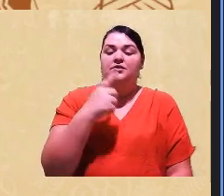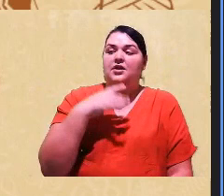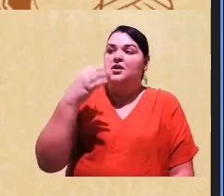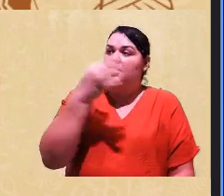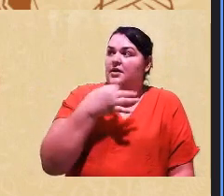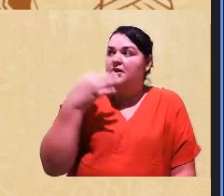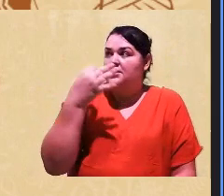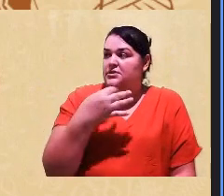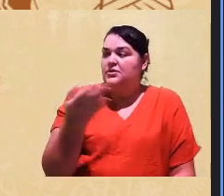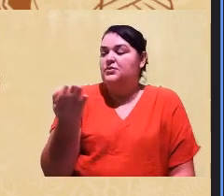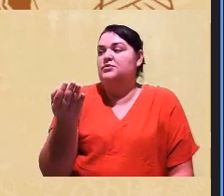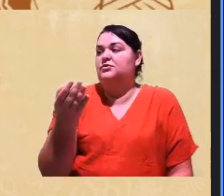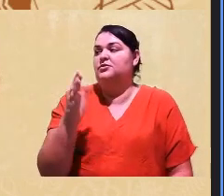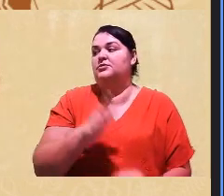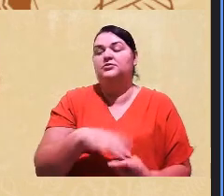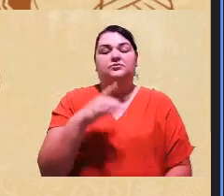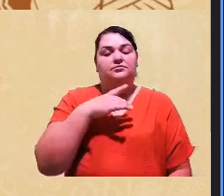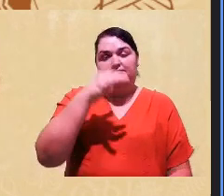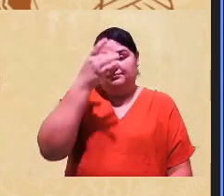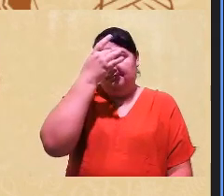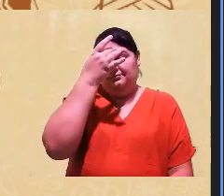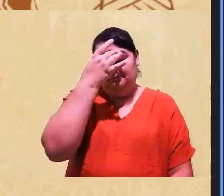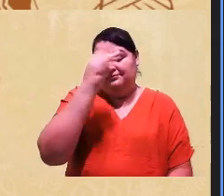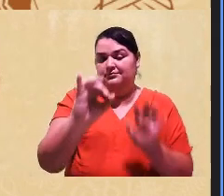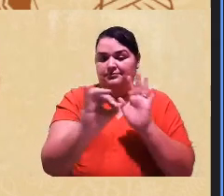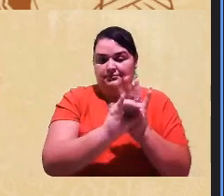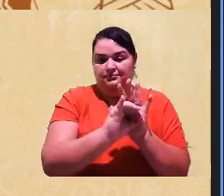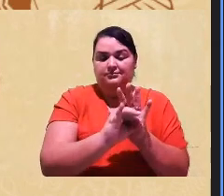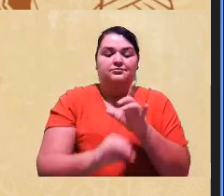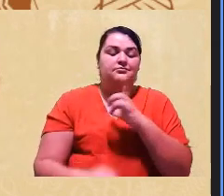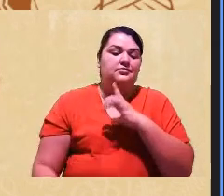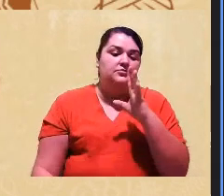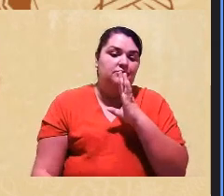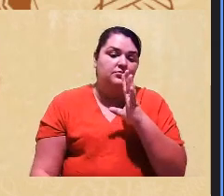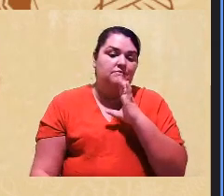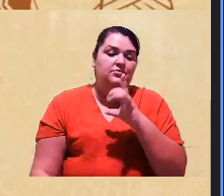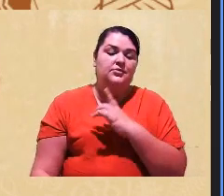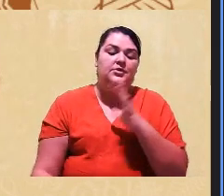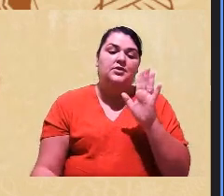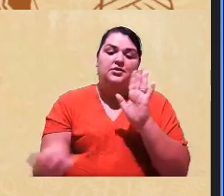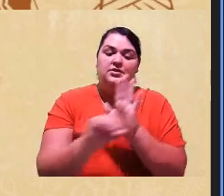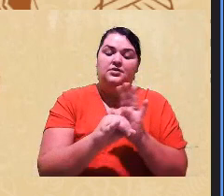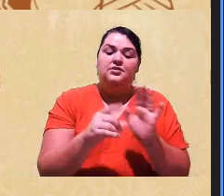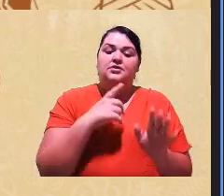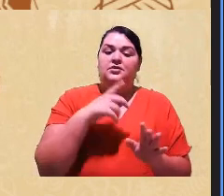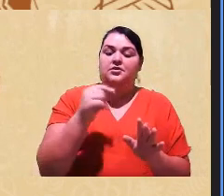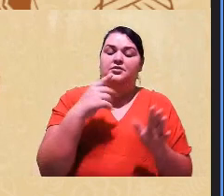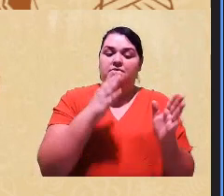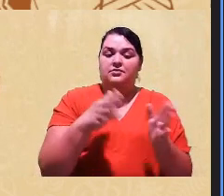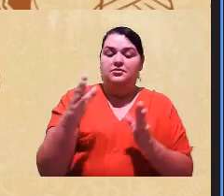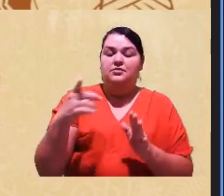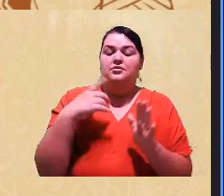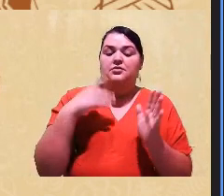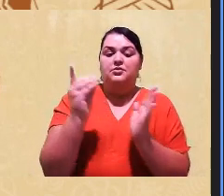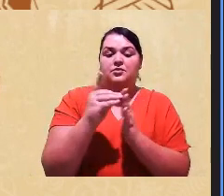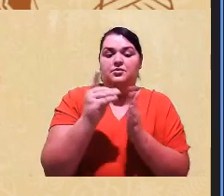e consciência de sua identidade, no reconhecimento dessa identidade por parte do grupo de origem.